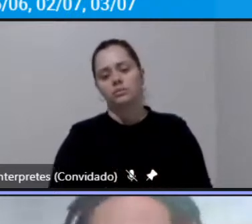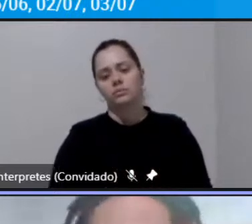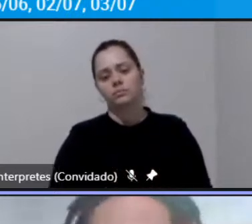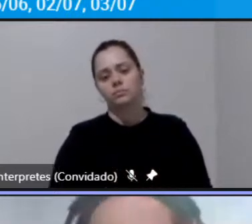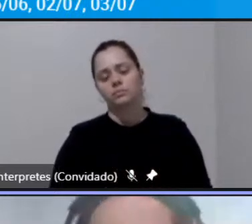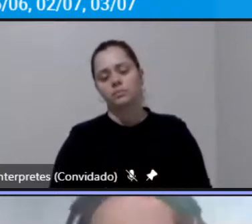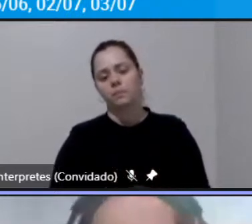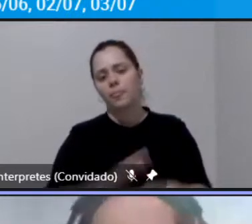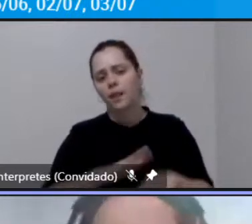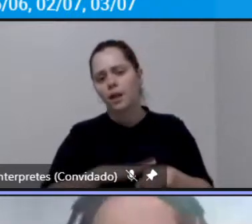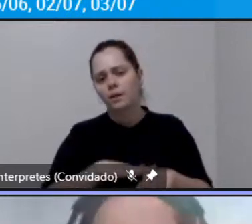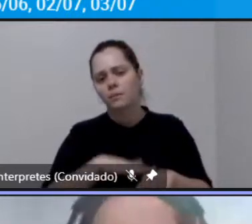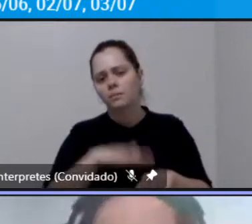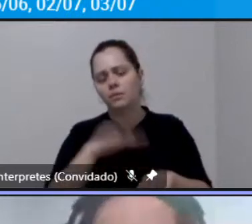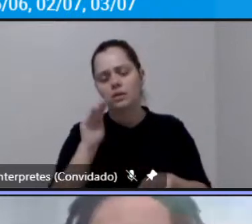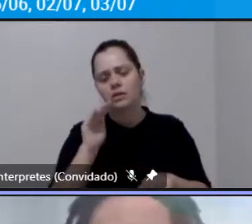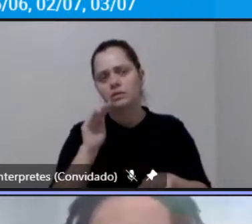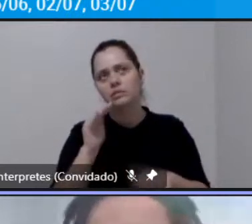mais